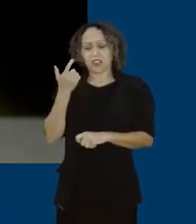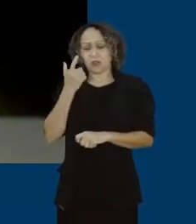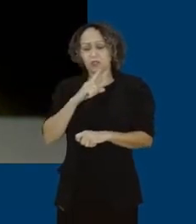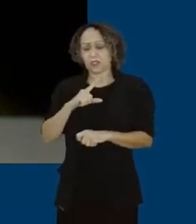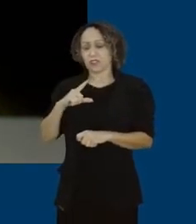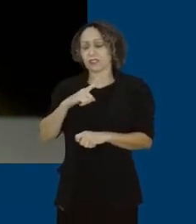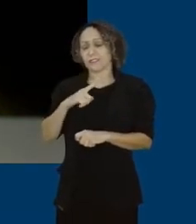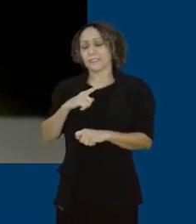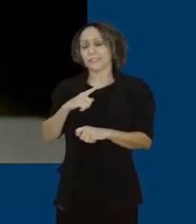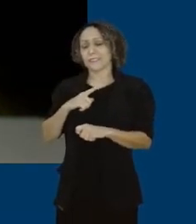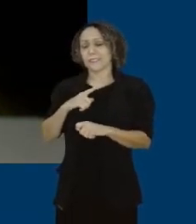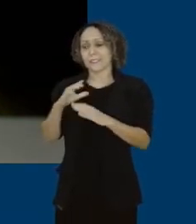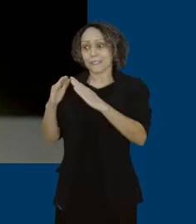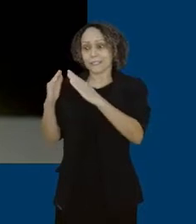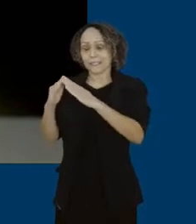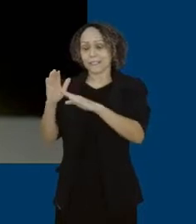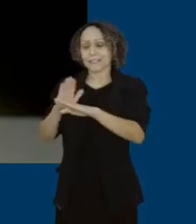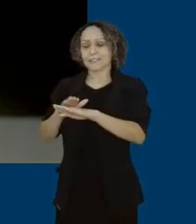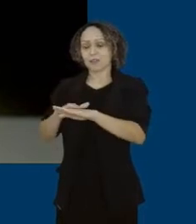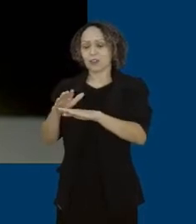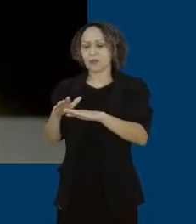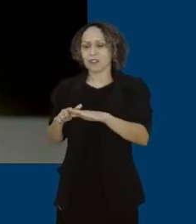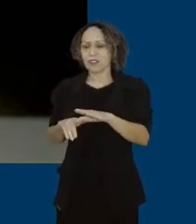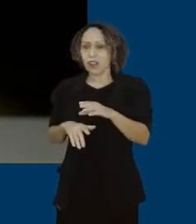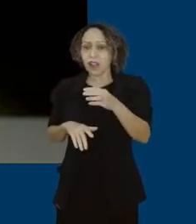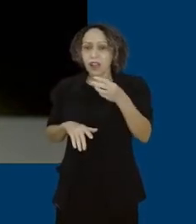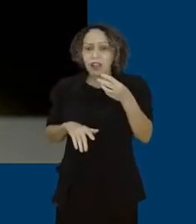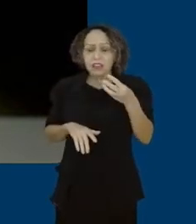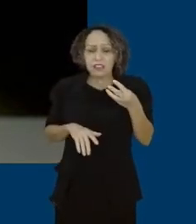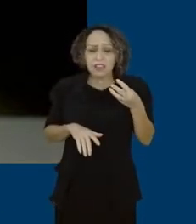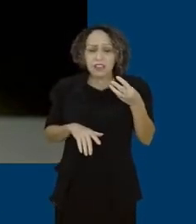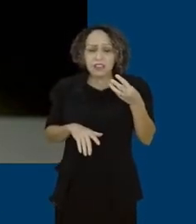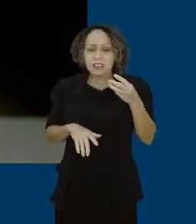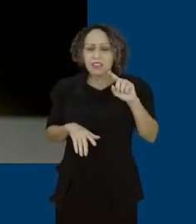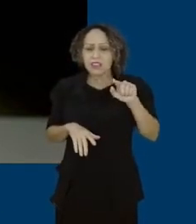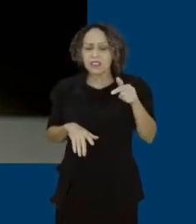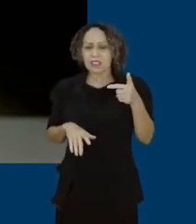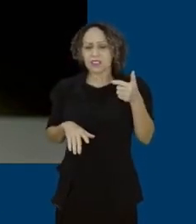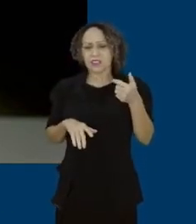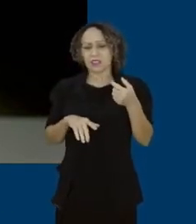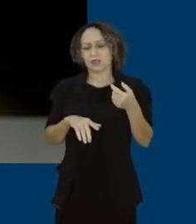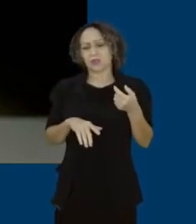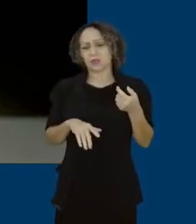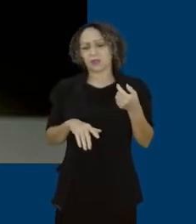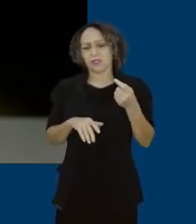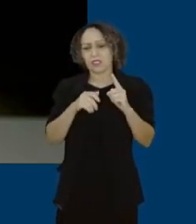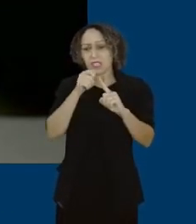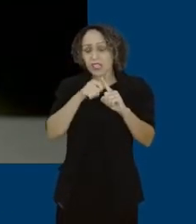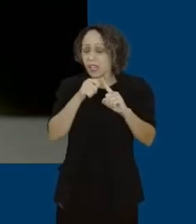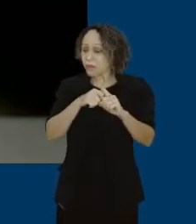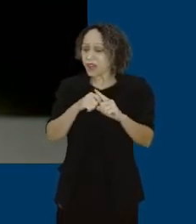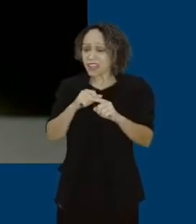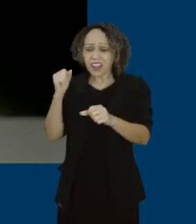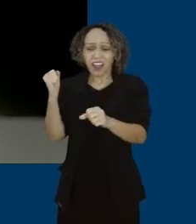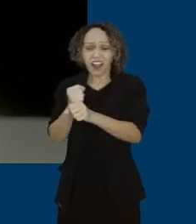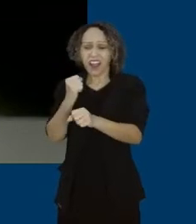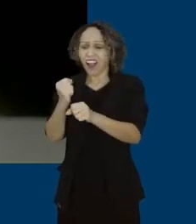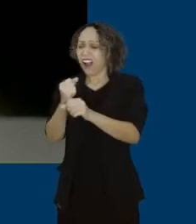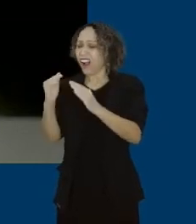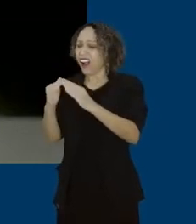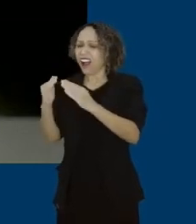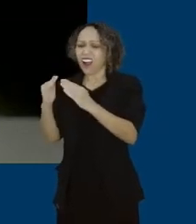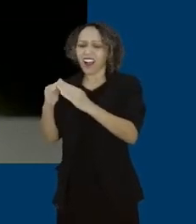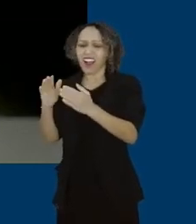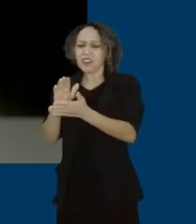acontecer e num período de seis anos e meio sequer a casa deles tenha sido reconstruída. Então não há desculpa. É